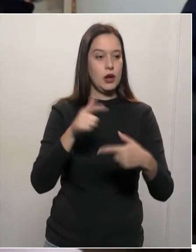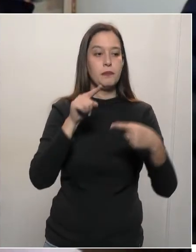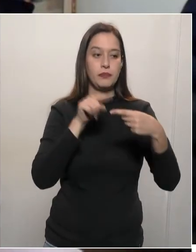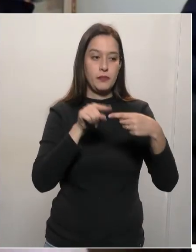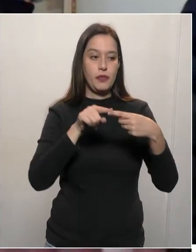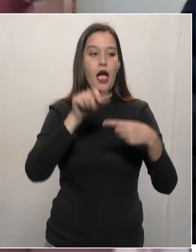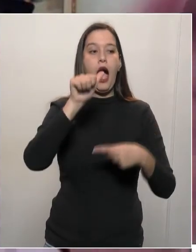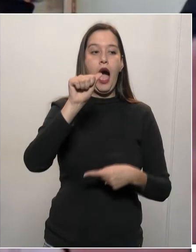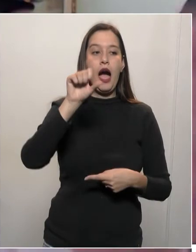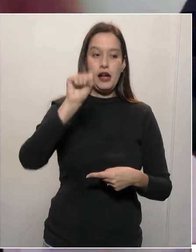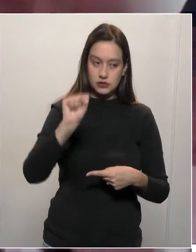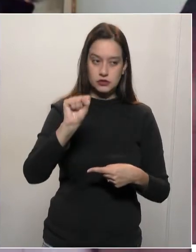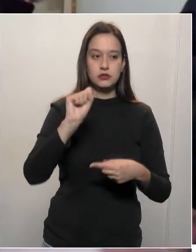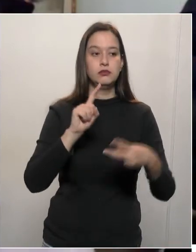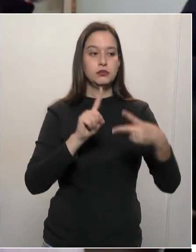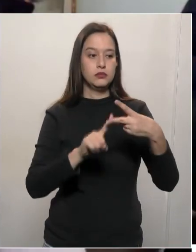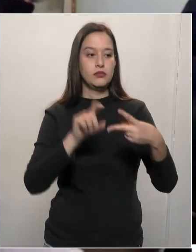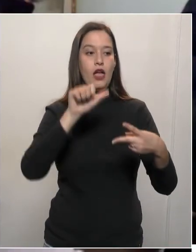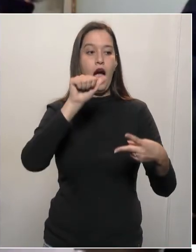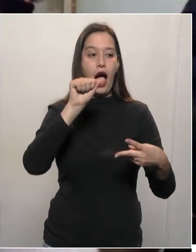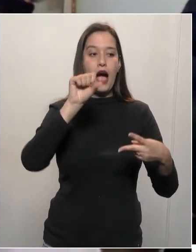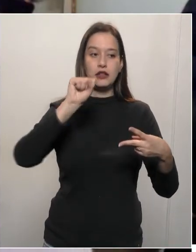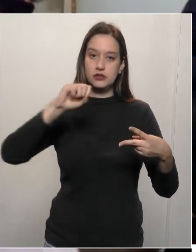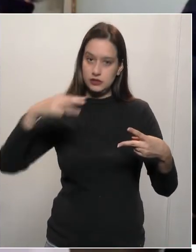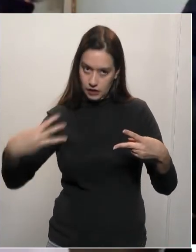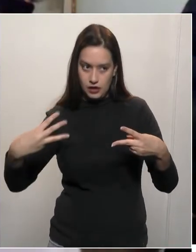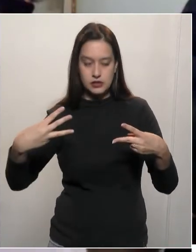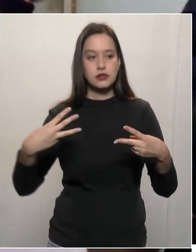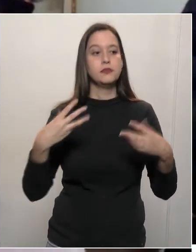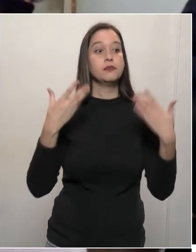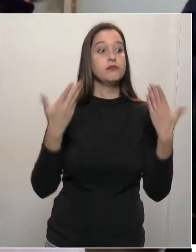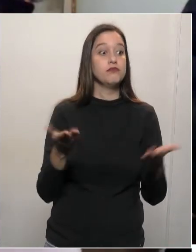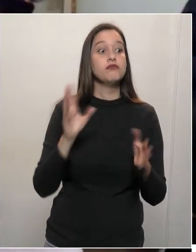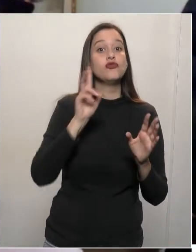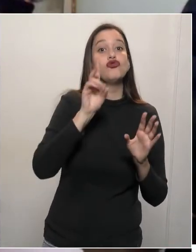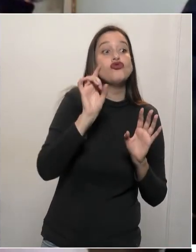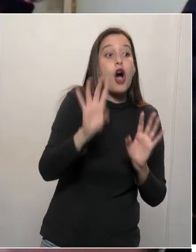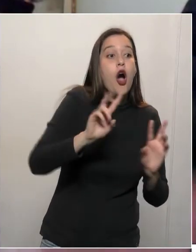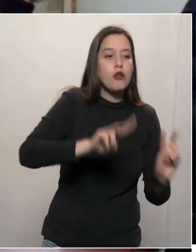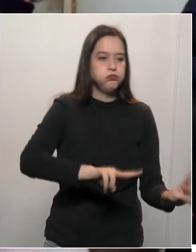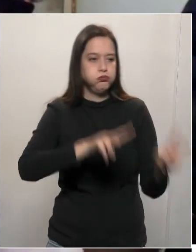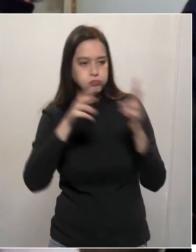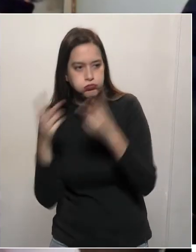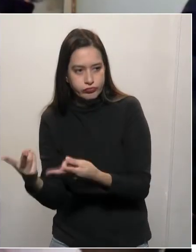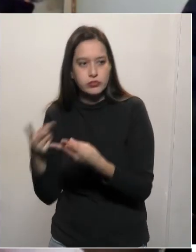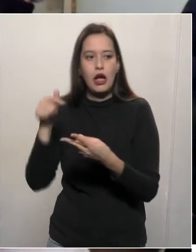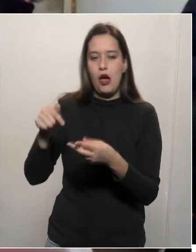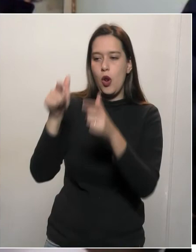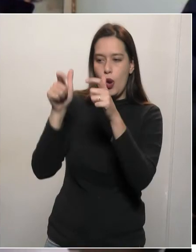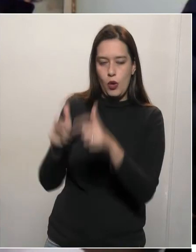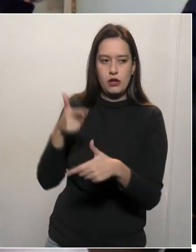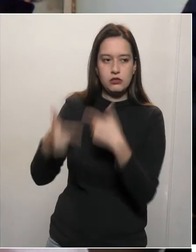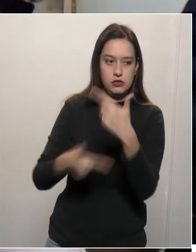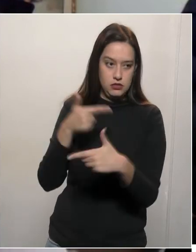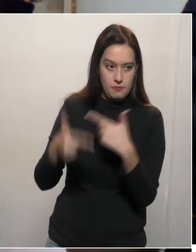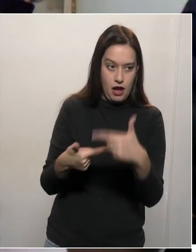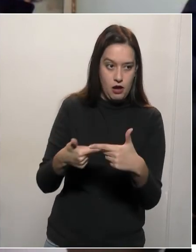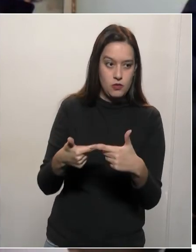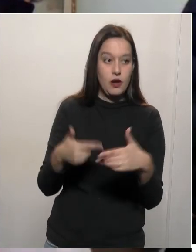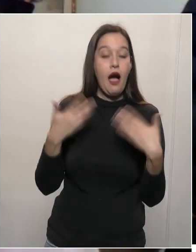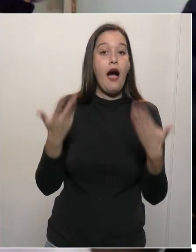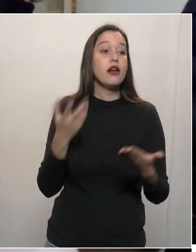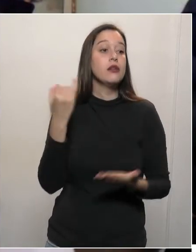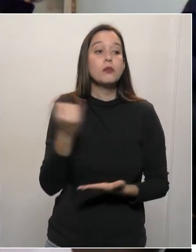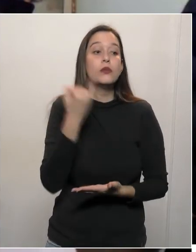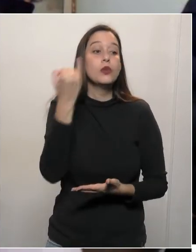três cargos de movimento. Portanto, não tem criação de cargos nenhum. Apenas a transferência de cargos. Mas, no fato concreto, a importância para o Estado do